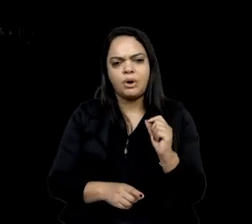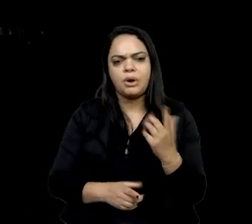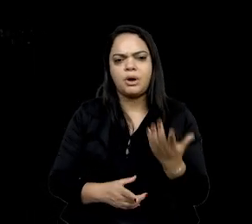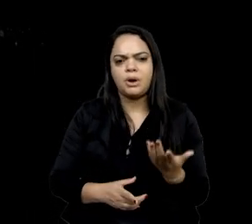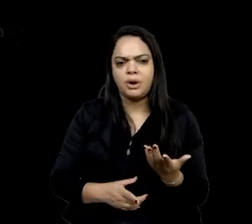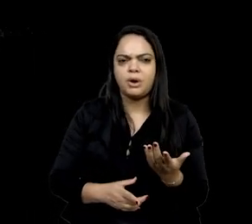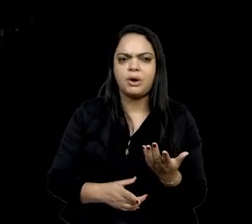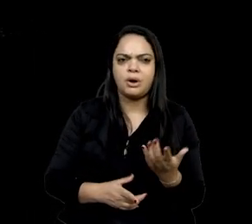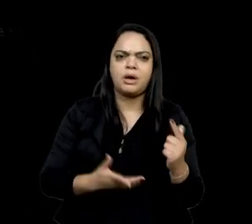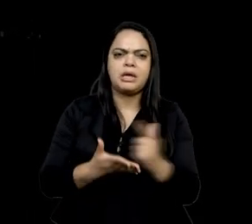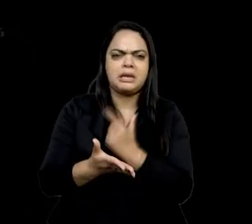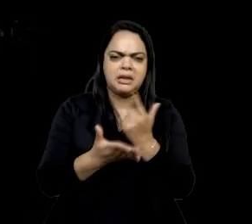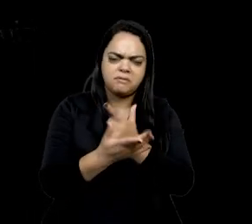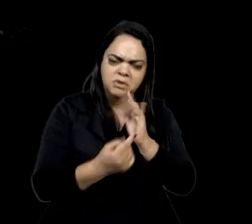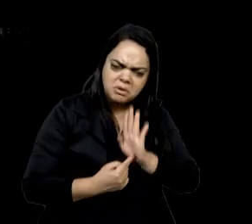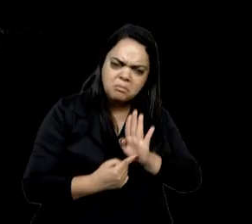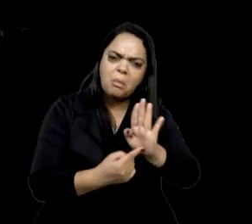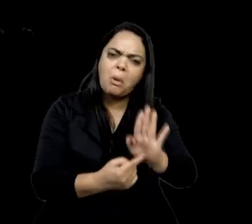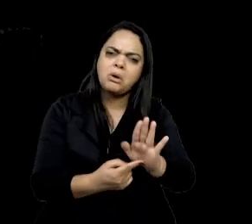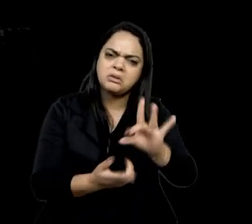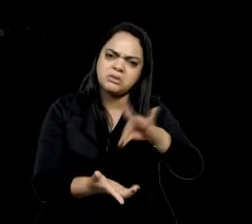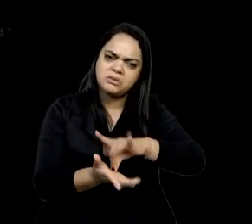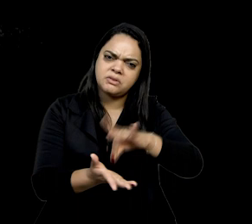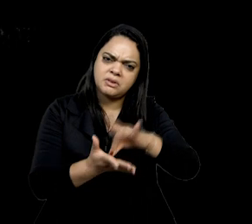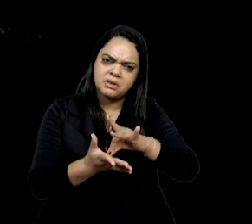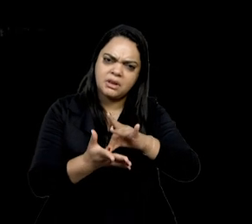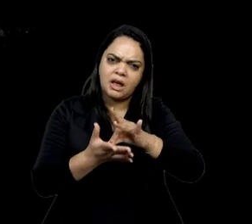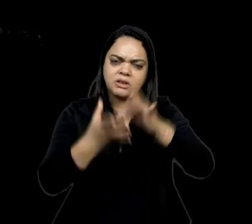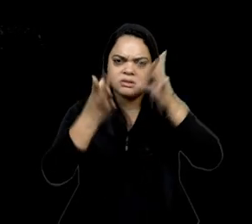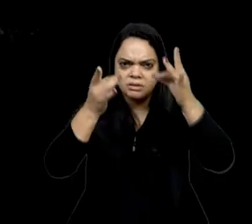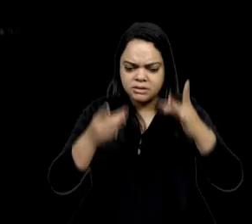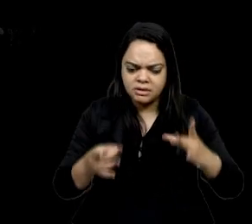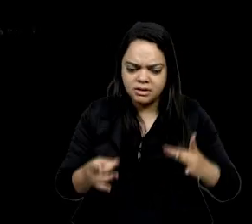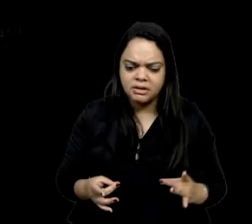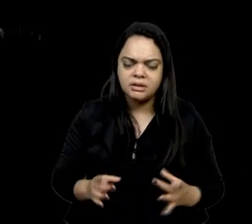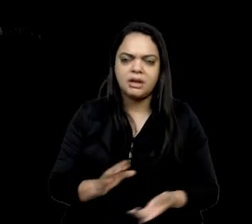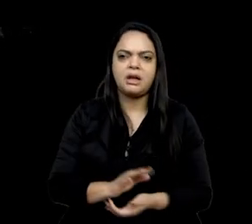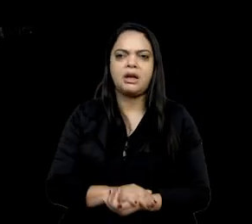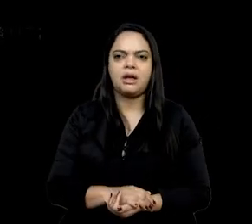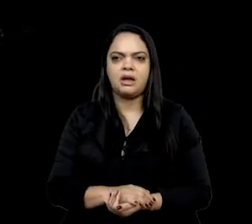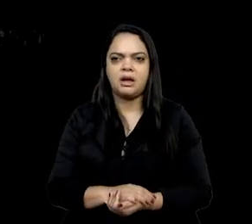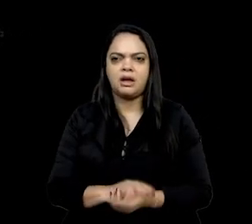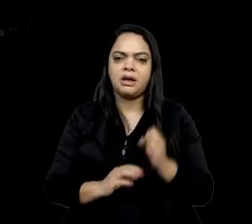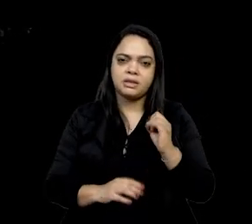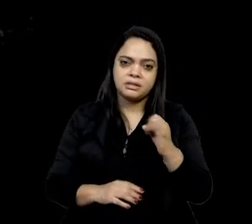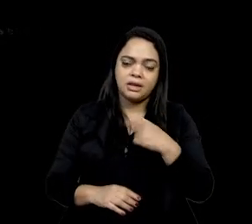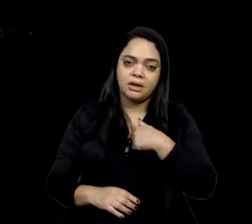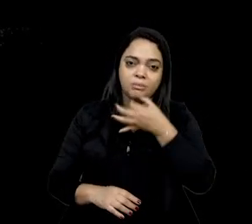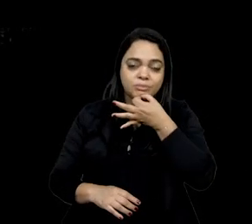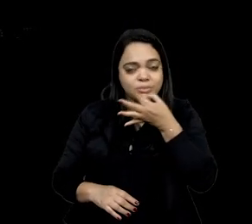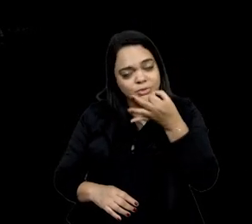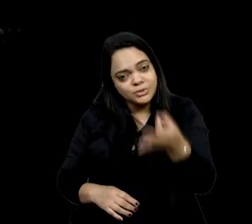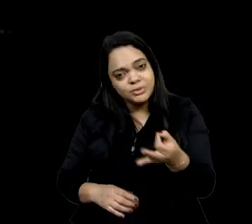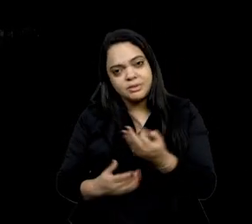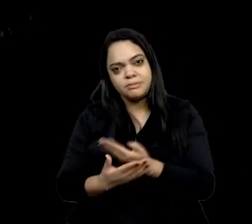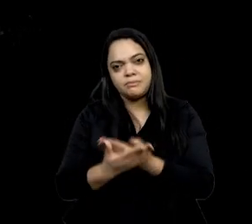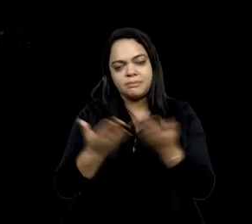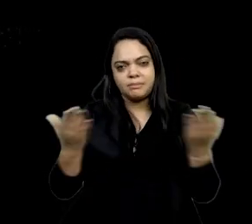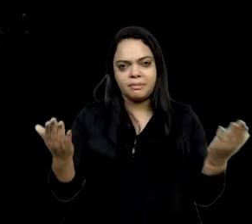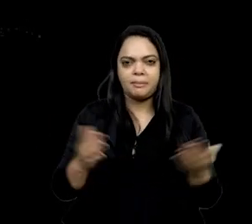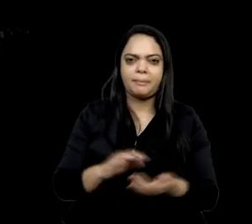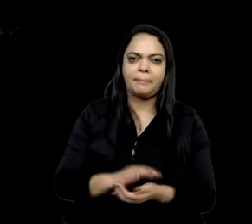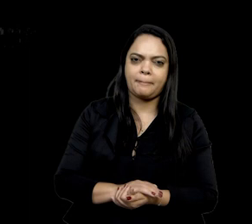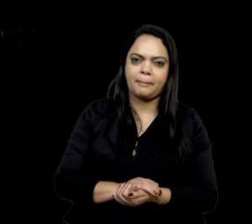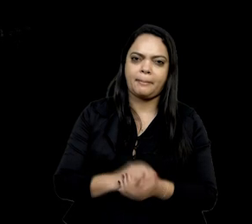também nos espaços, né? Então, talvez fica uma sugestão de conversarem,